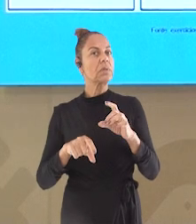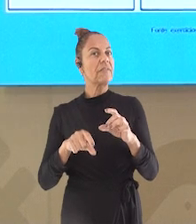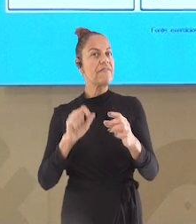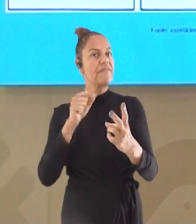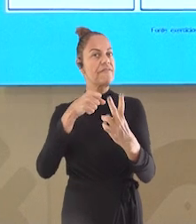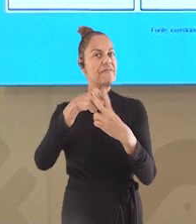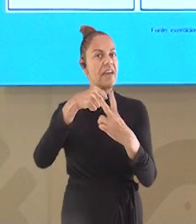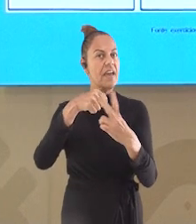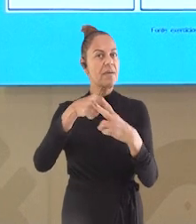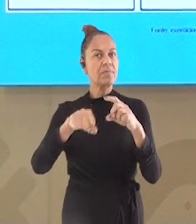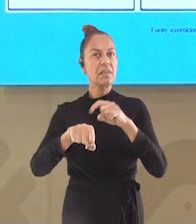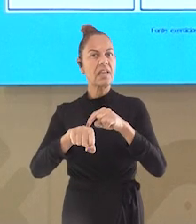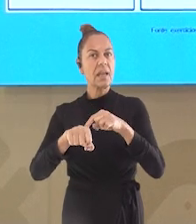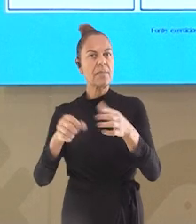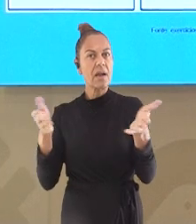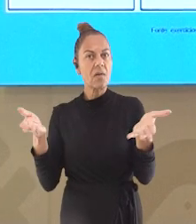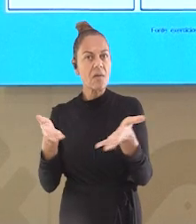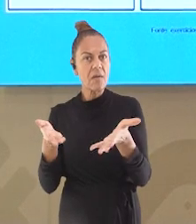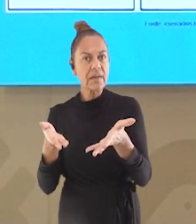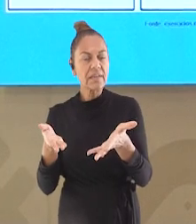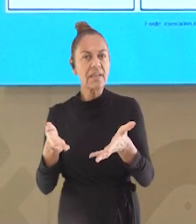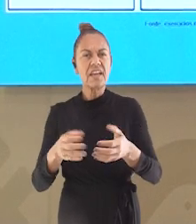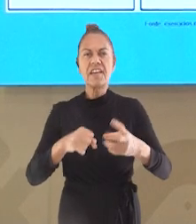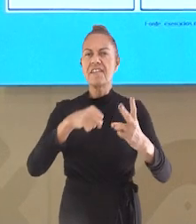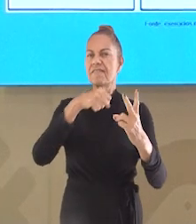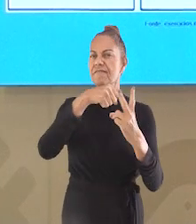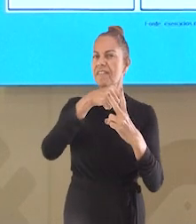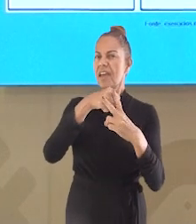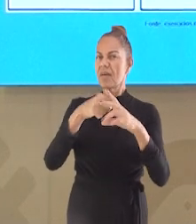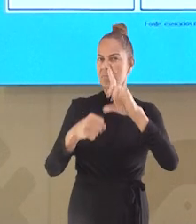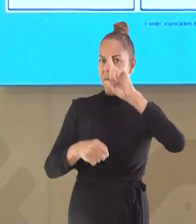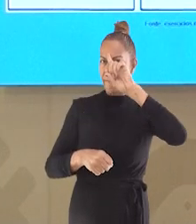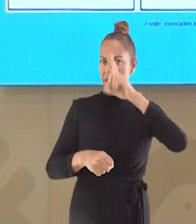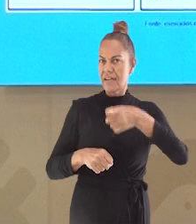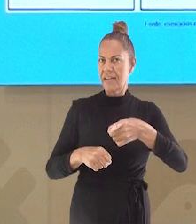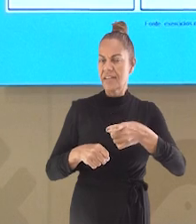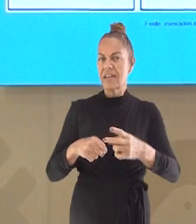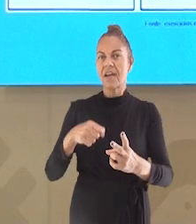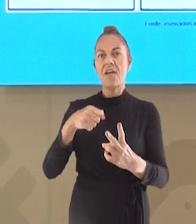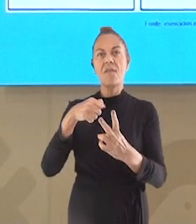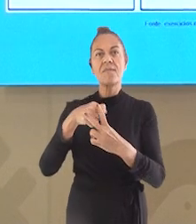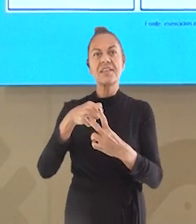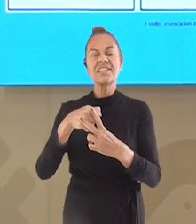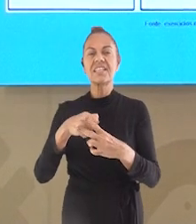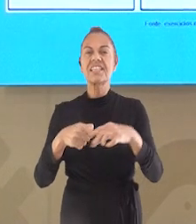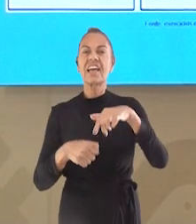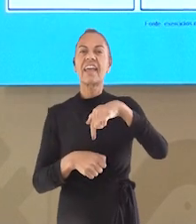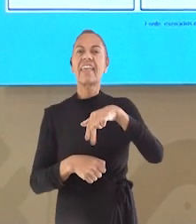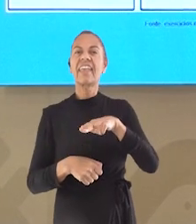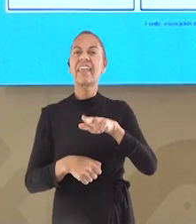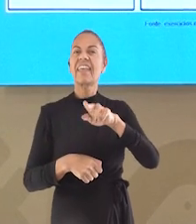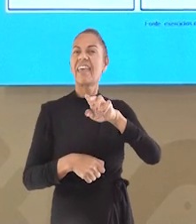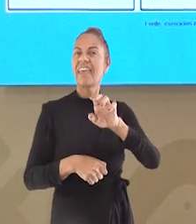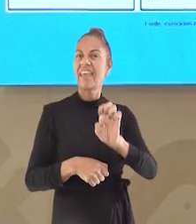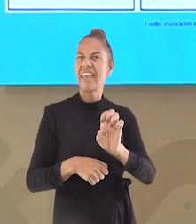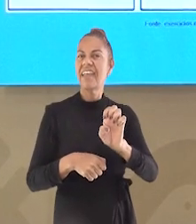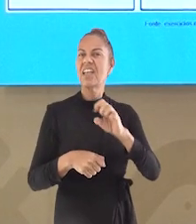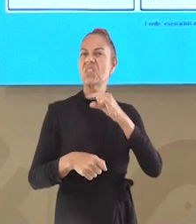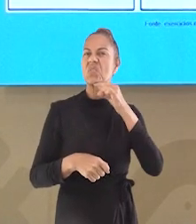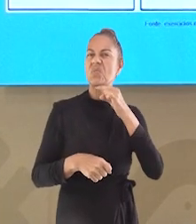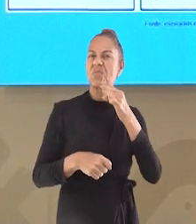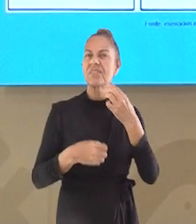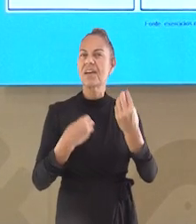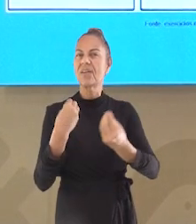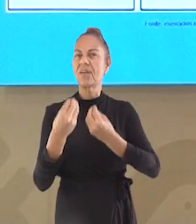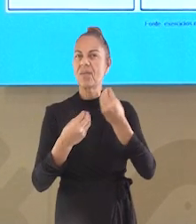letra A no presente do indicativo ou letra B no imperativo afirmativo ou